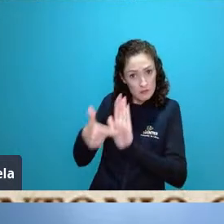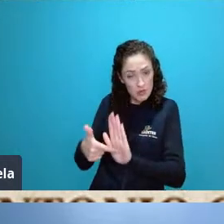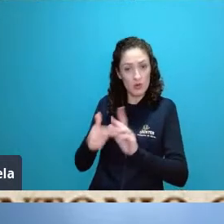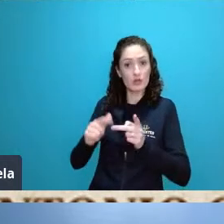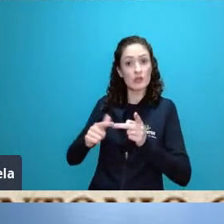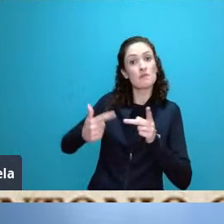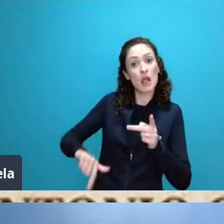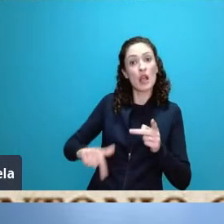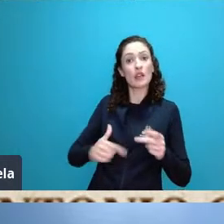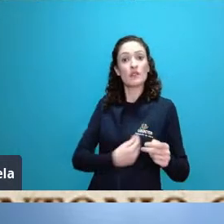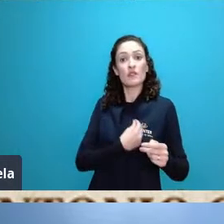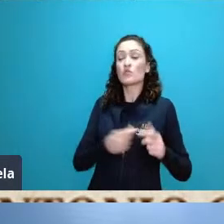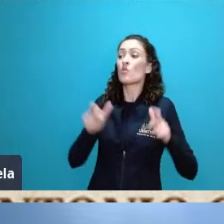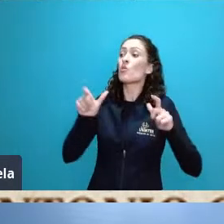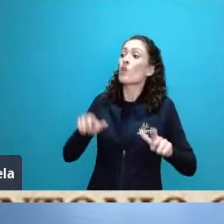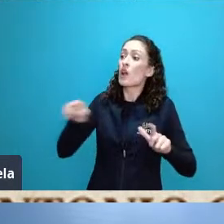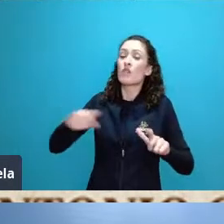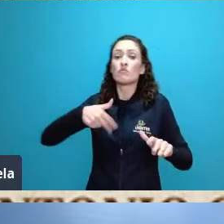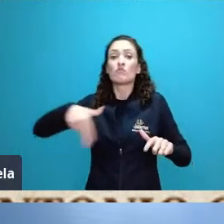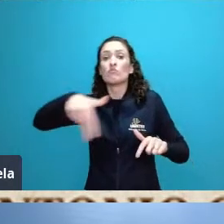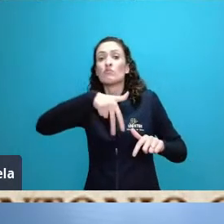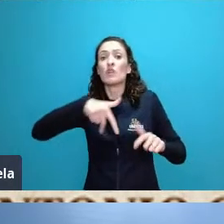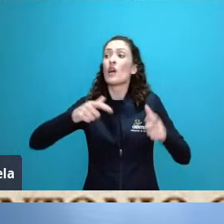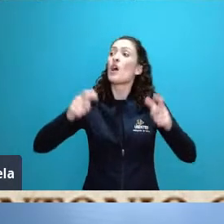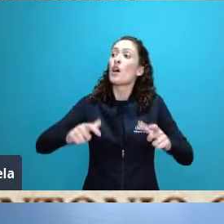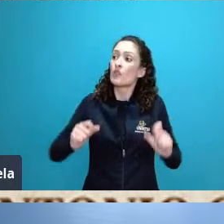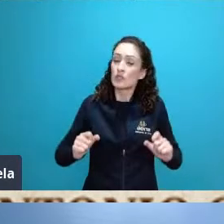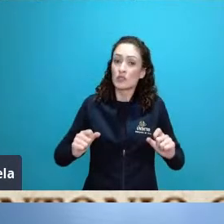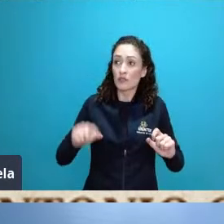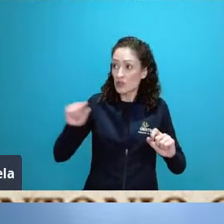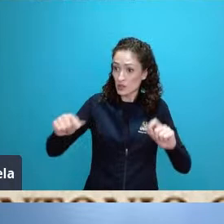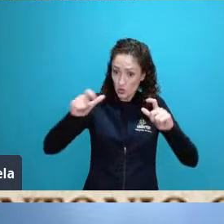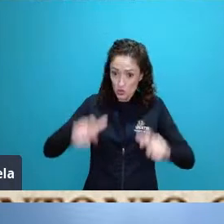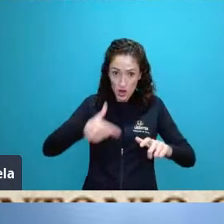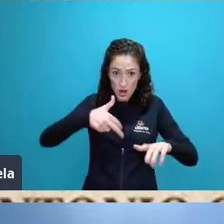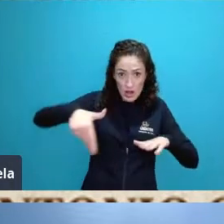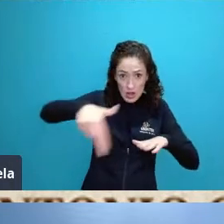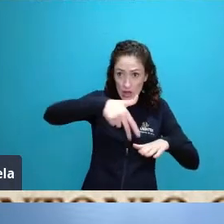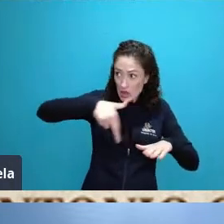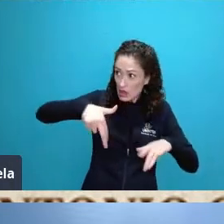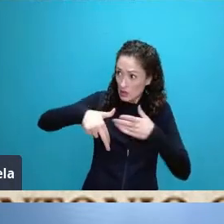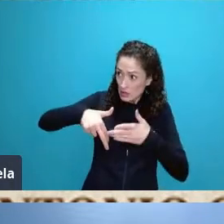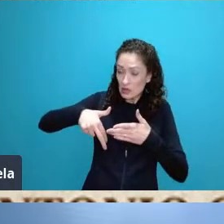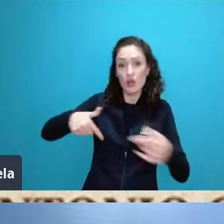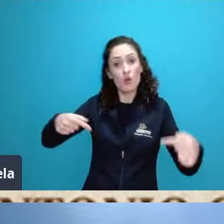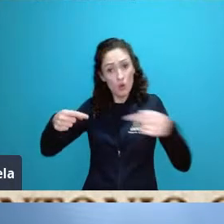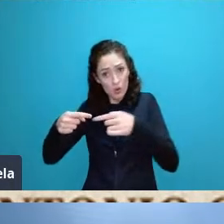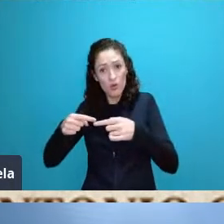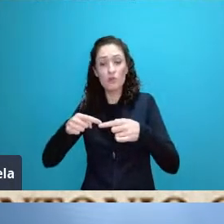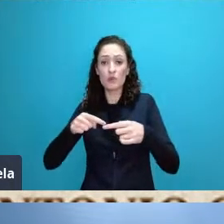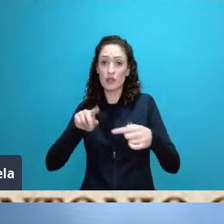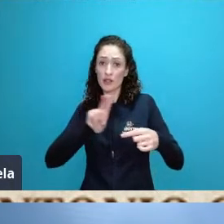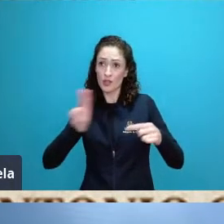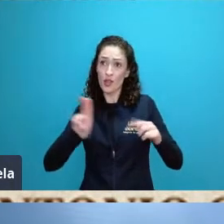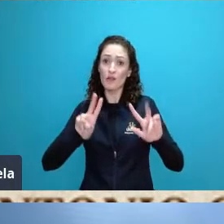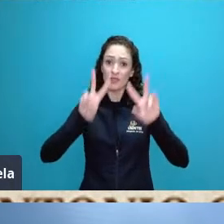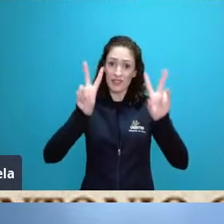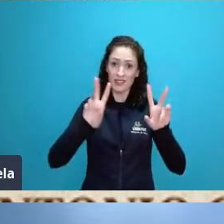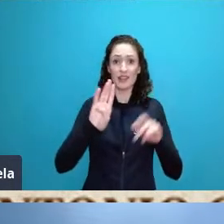caminha que ele se desloca é parte dessa bacia hidrográfica que